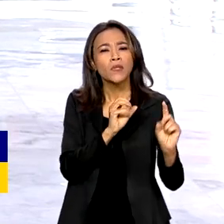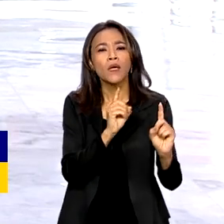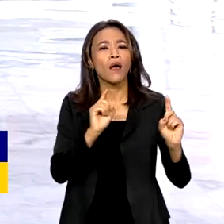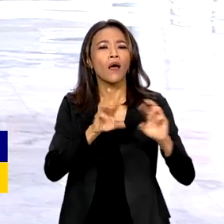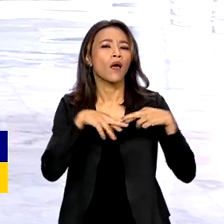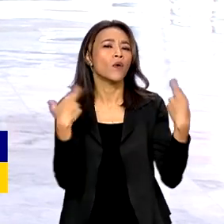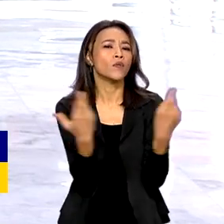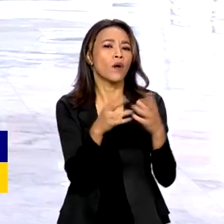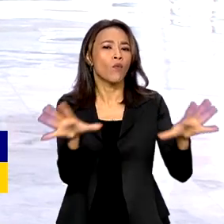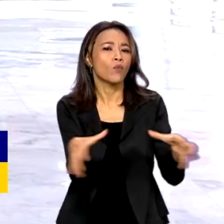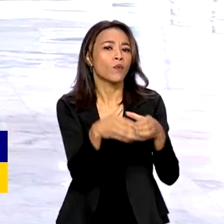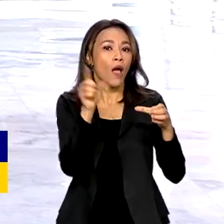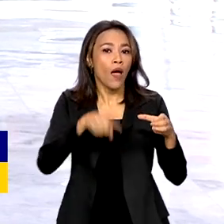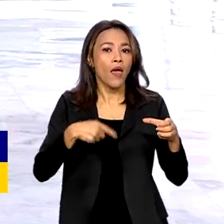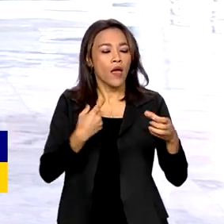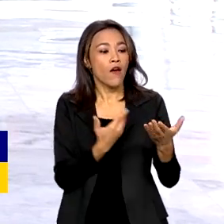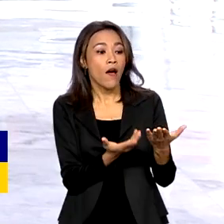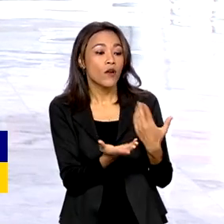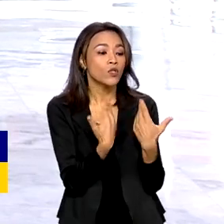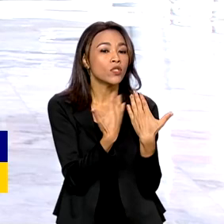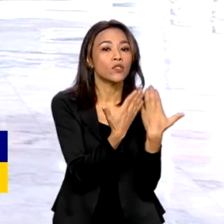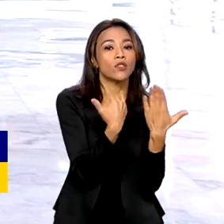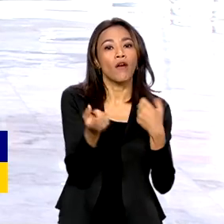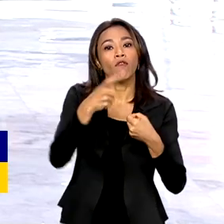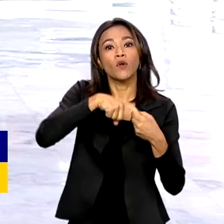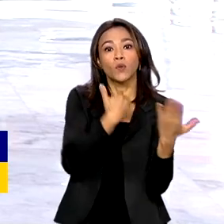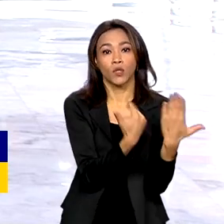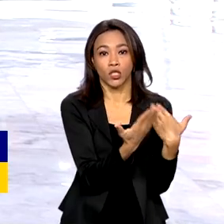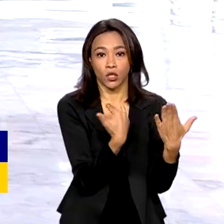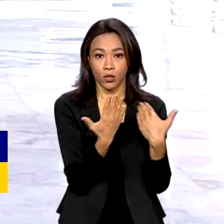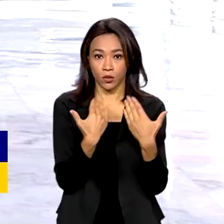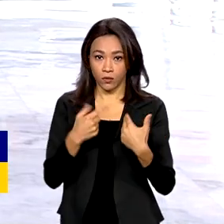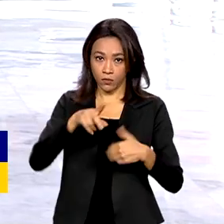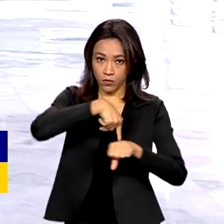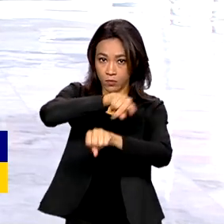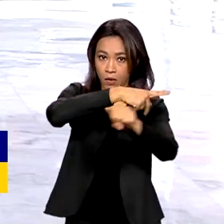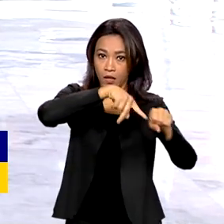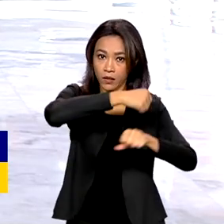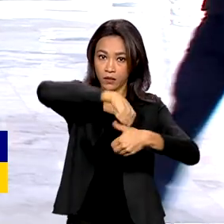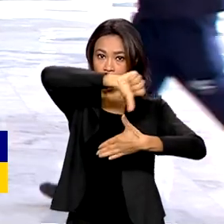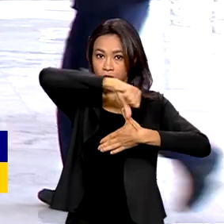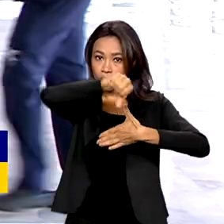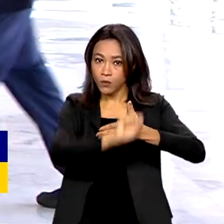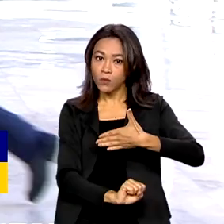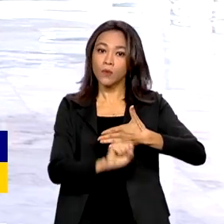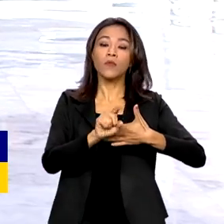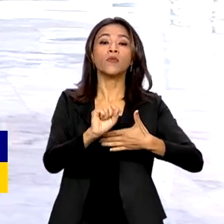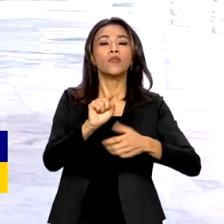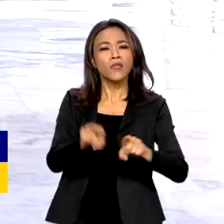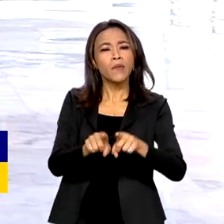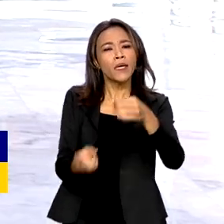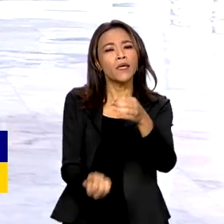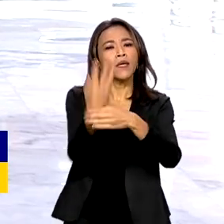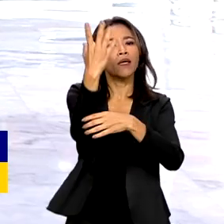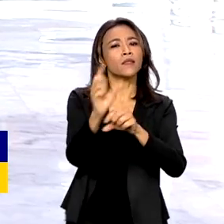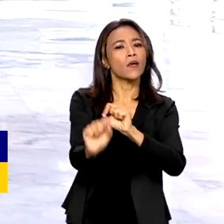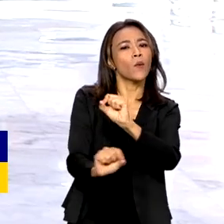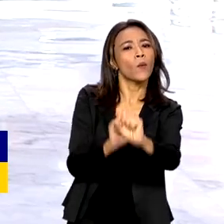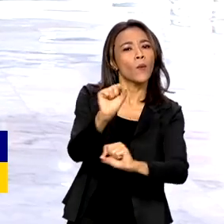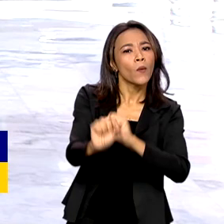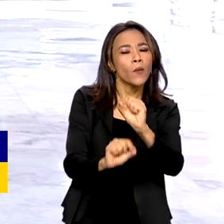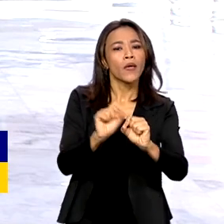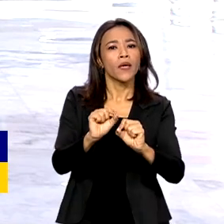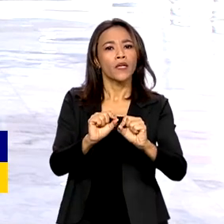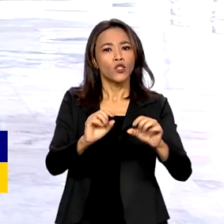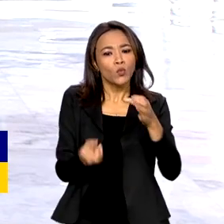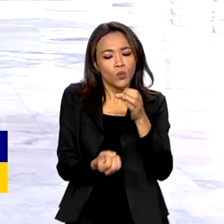retomar o diálogo entre os presidentes, dos países sul-americanos, né? Existe a expectativa, inclusive, da criação de um mecanismo sul-americano